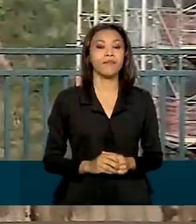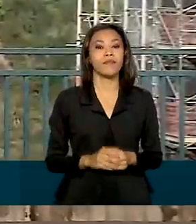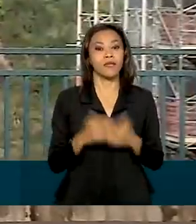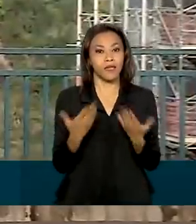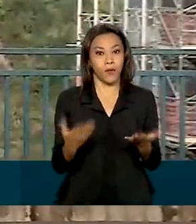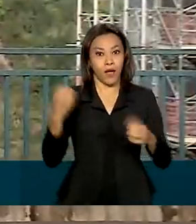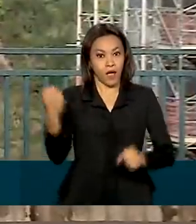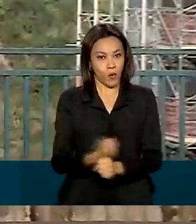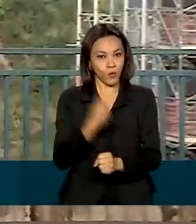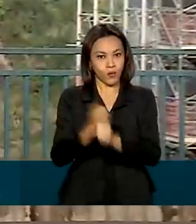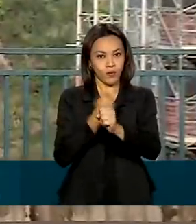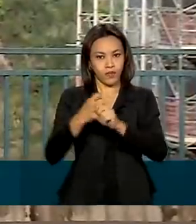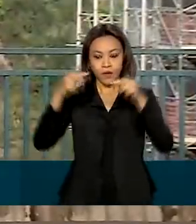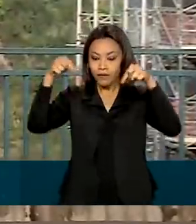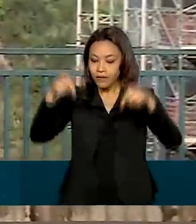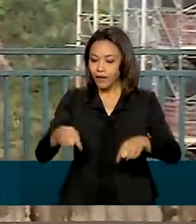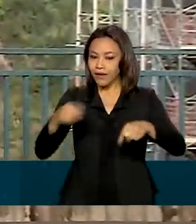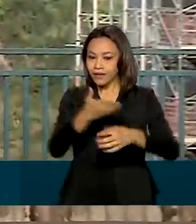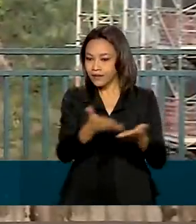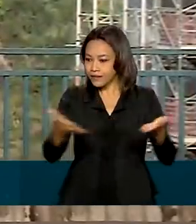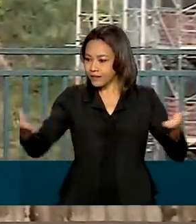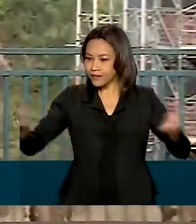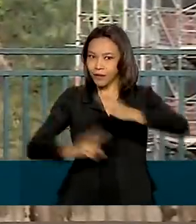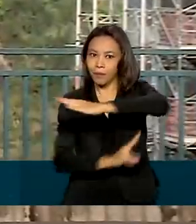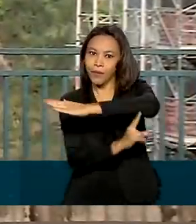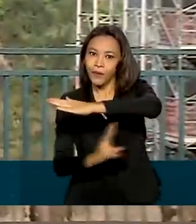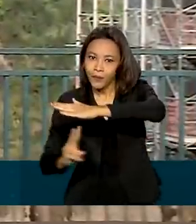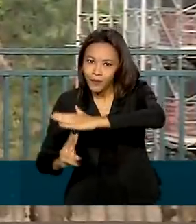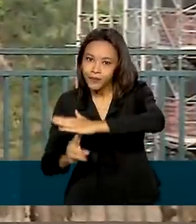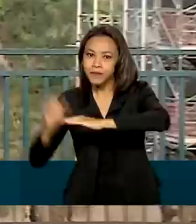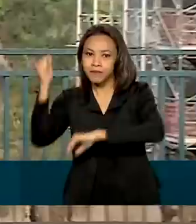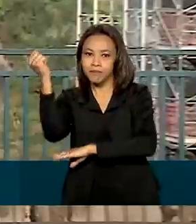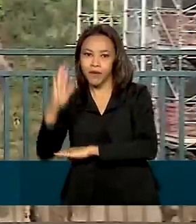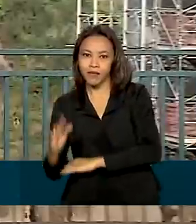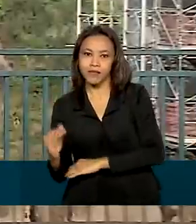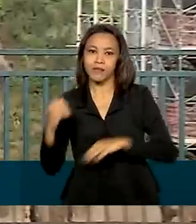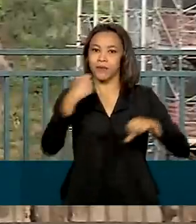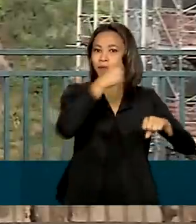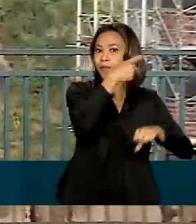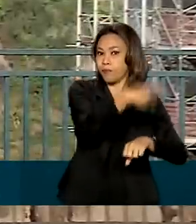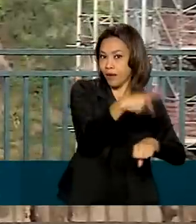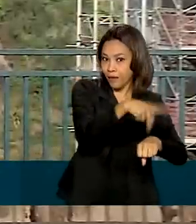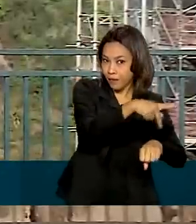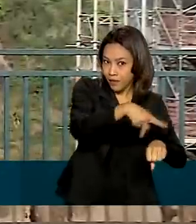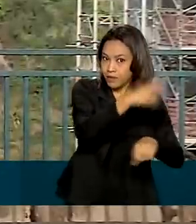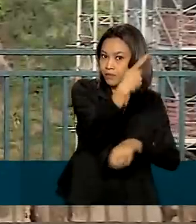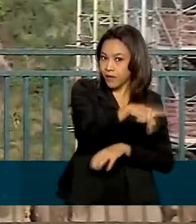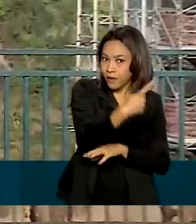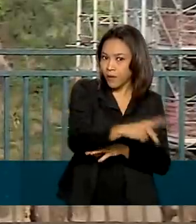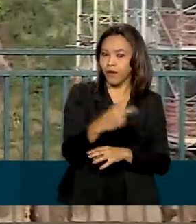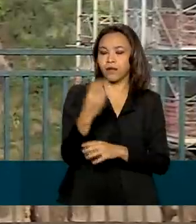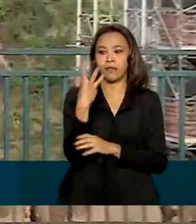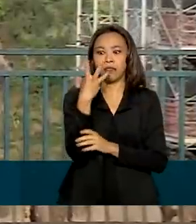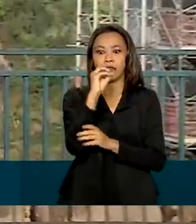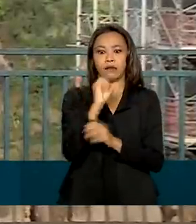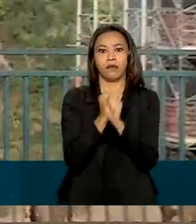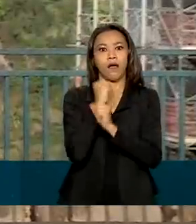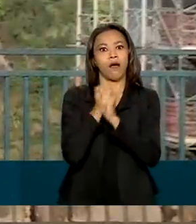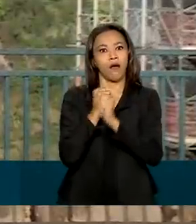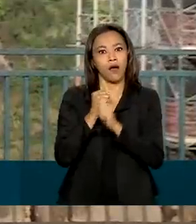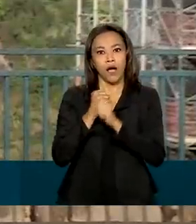construção dessa ponte de integração aqui Brasil-Paraguai é uma demanda há mais de 30 anos das